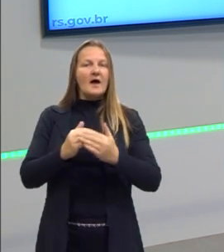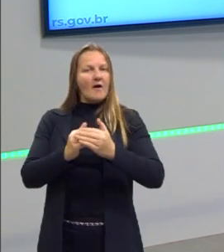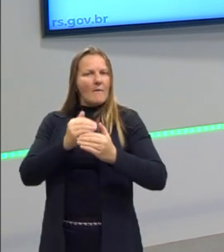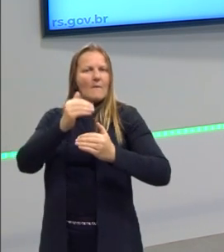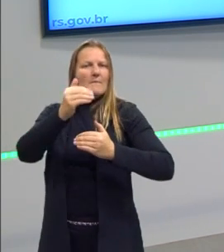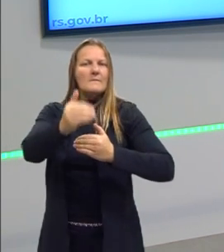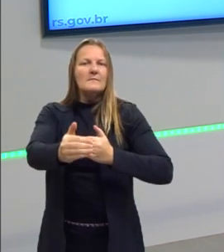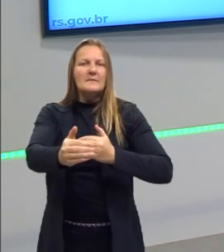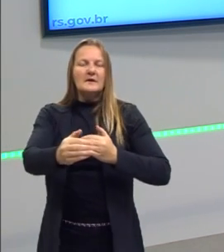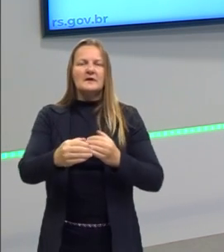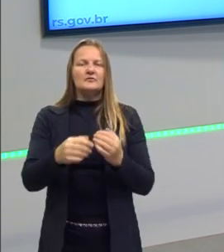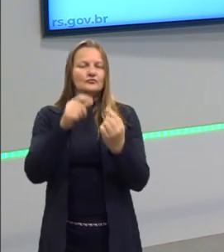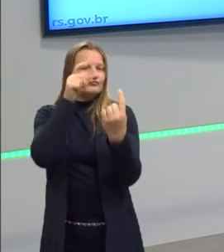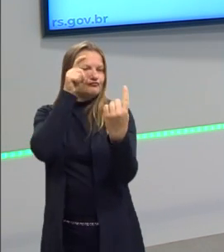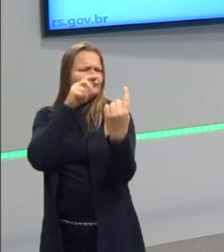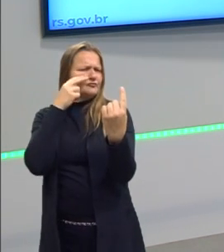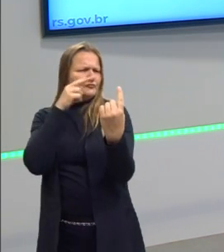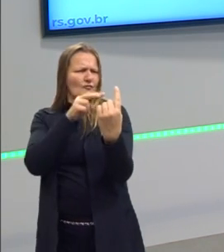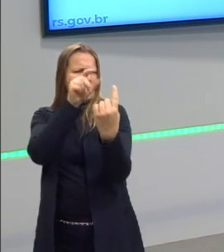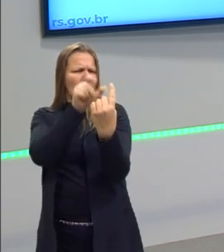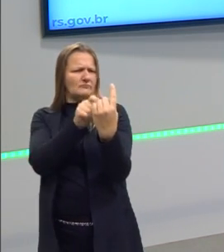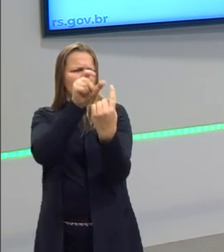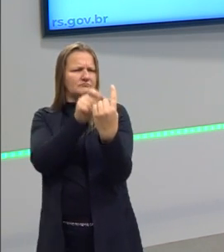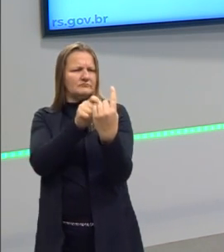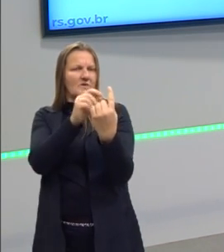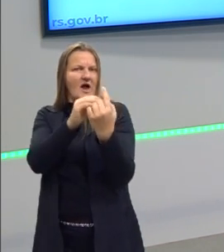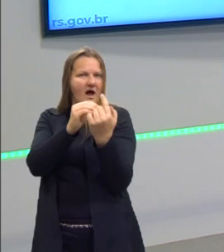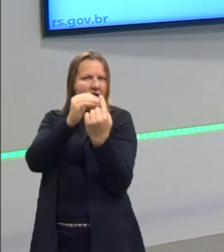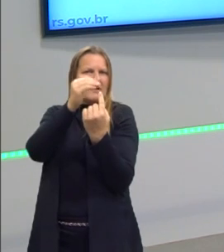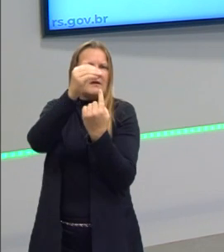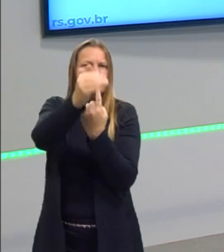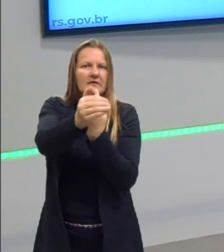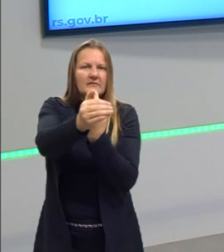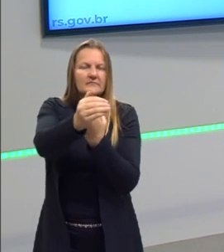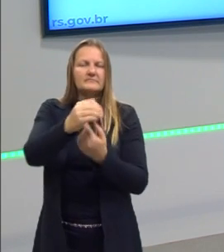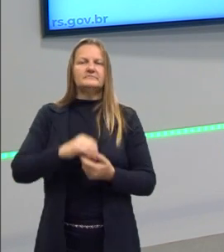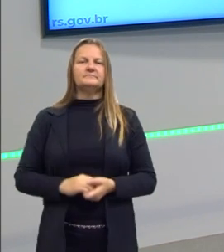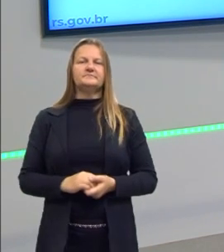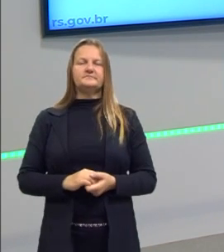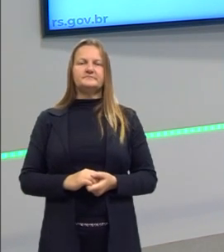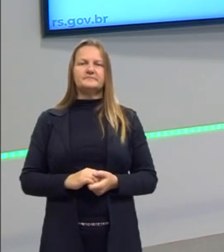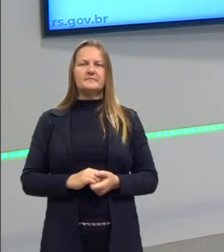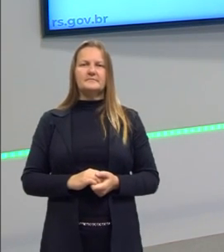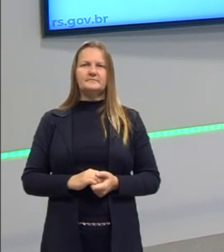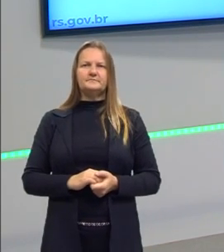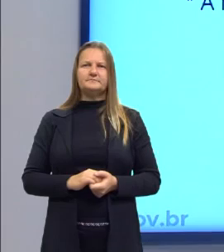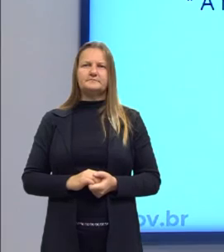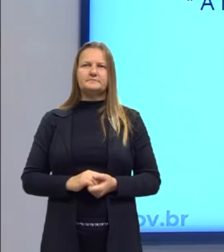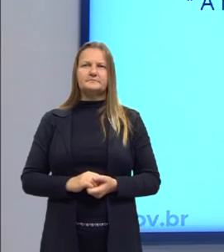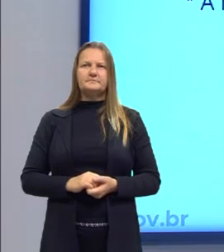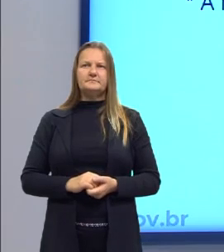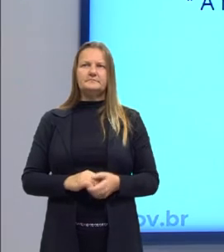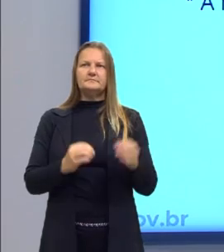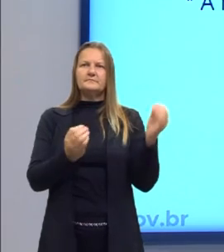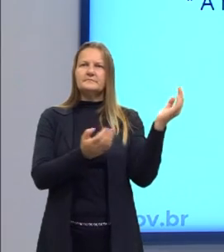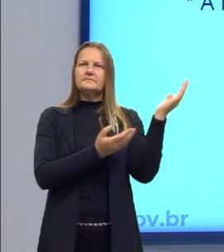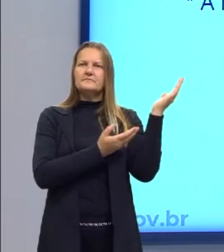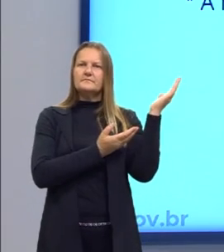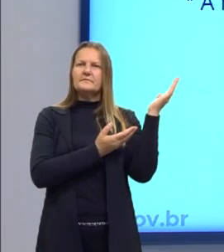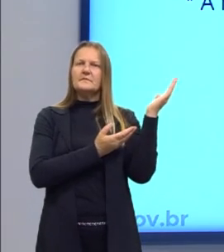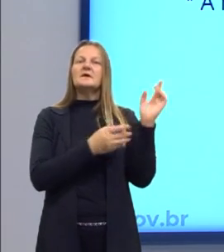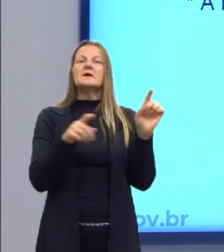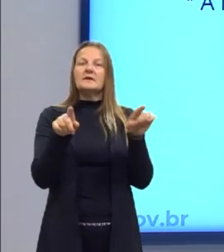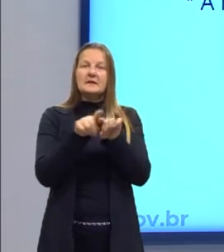das aparências, além da existência. Pensar de forma mais profunda, isso é metafísica. A